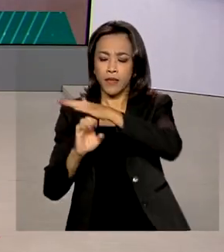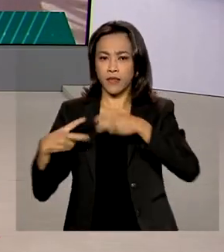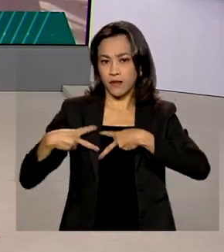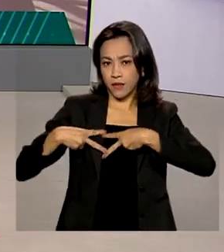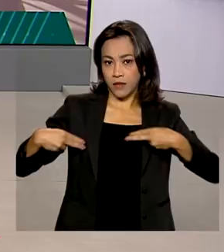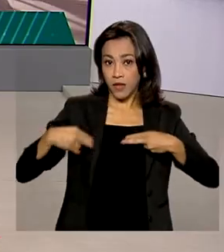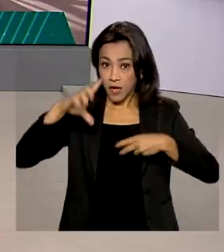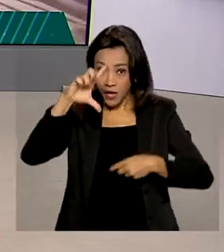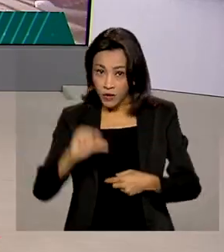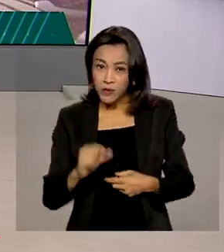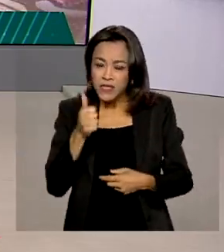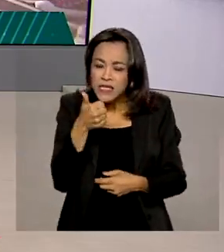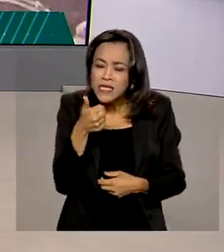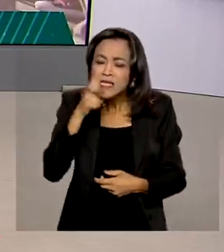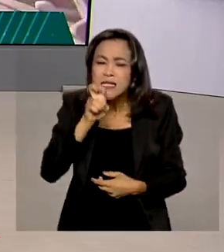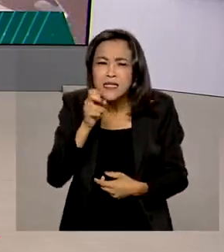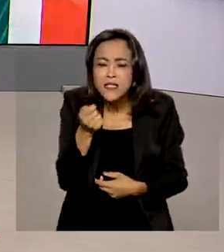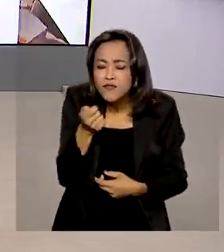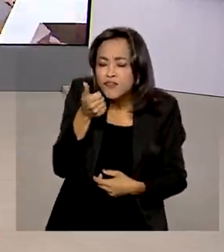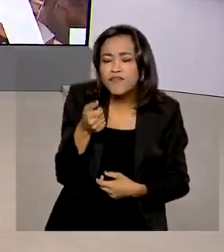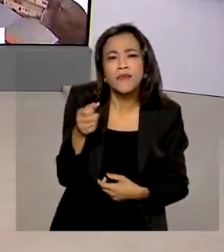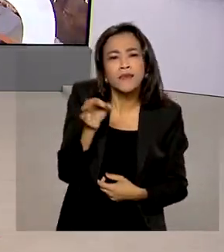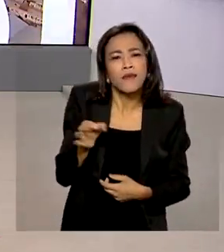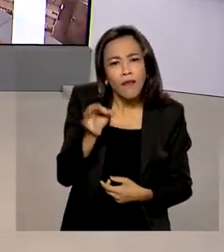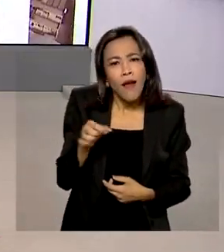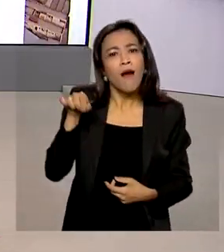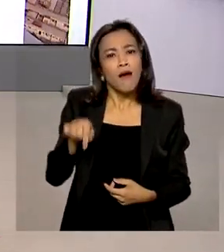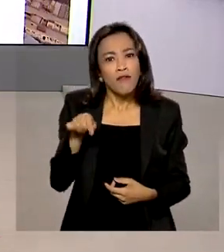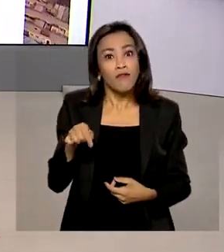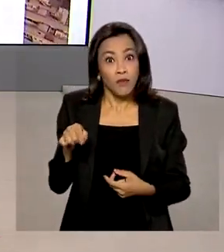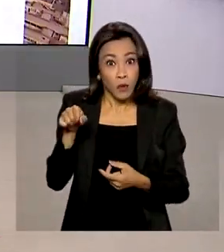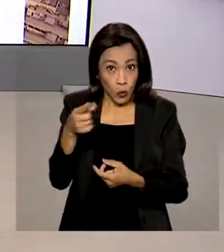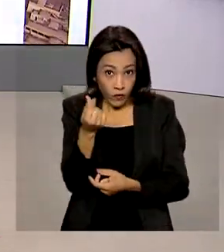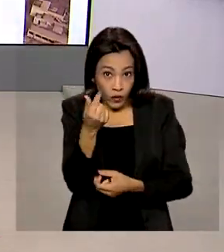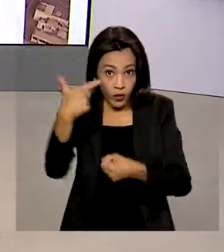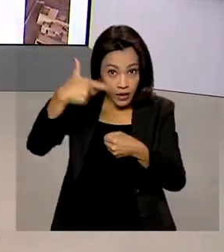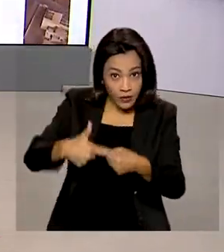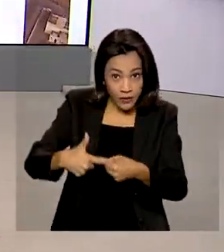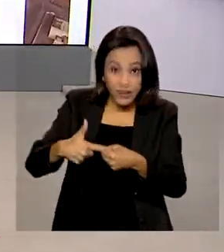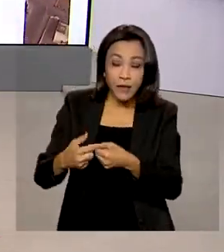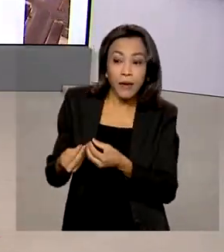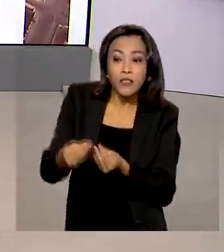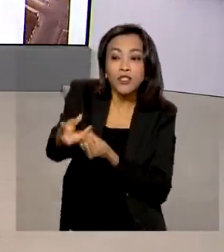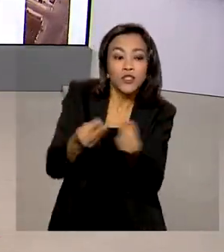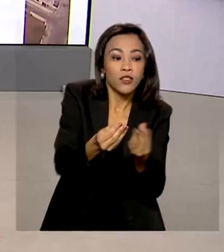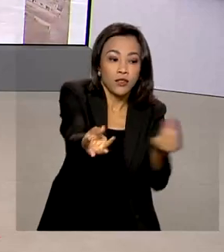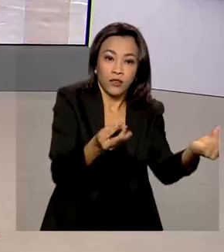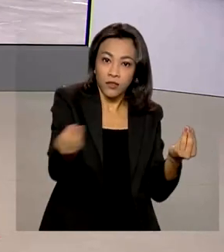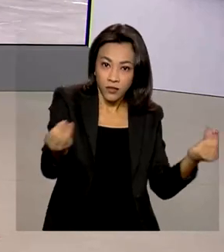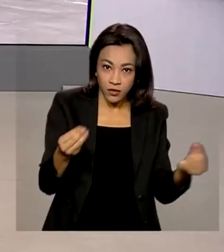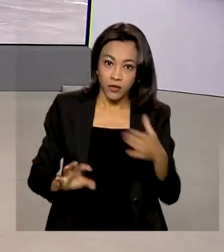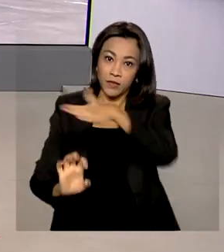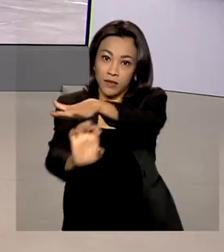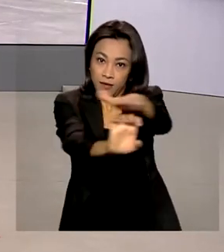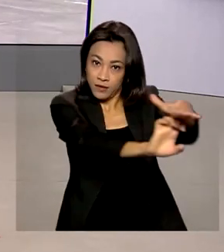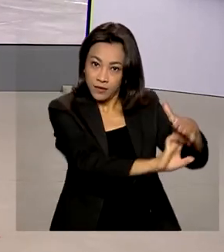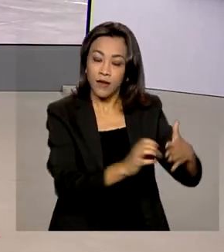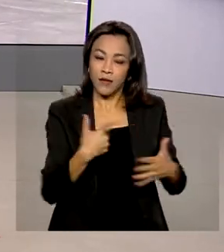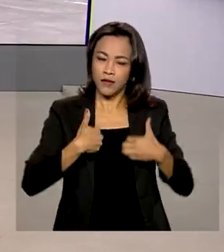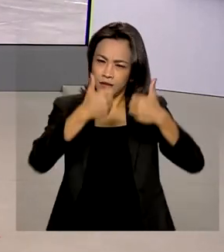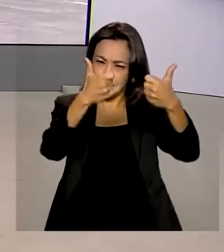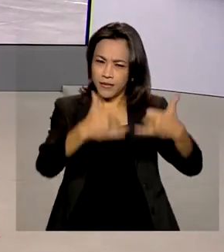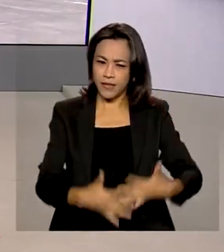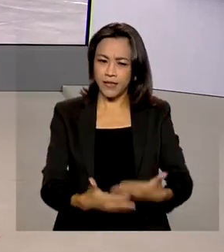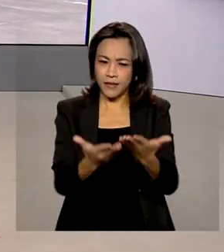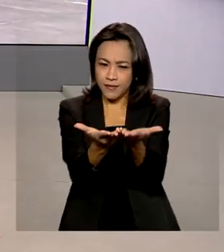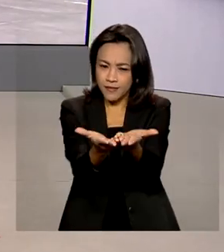15 centavos o preço do litro da gasolina para as distribuidoras. Vamos ao Rio de Janeiro. Cláudia Boiunga traz ao vivo os detalhes para a gente.